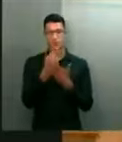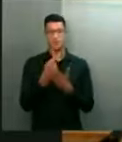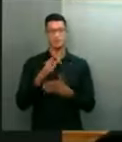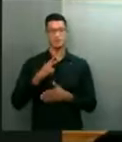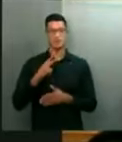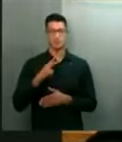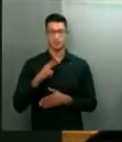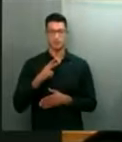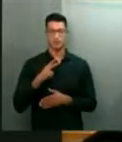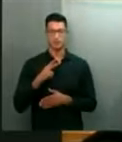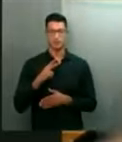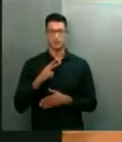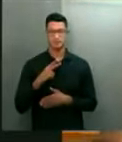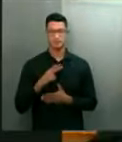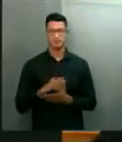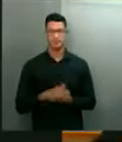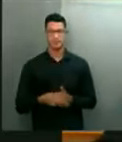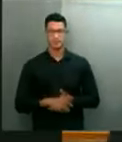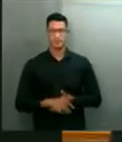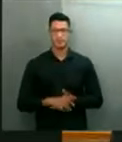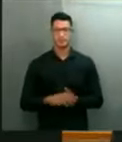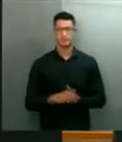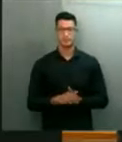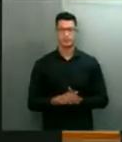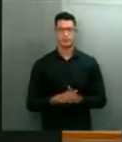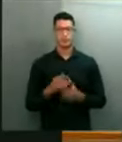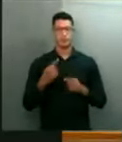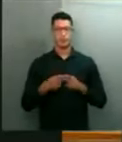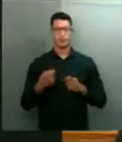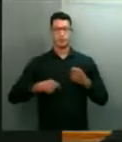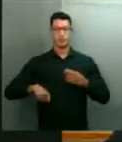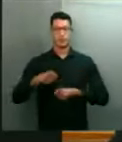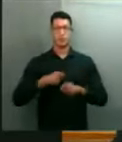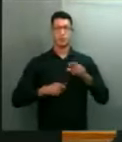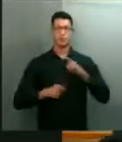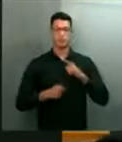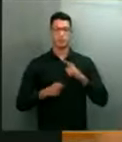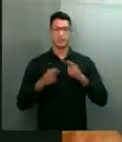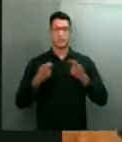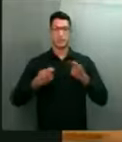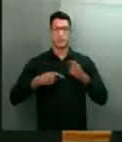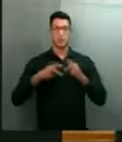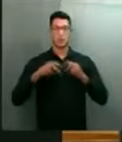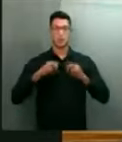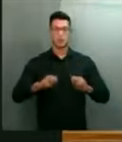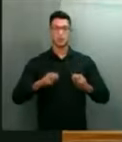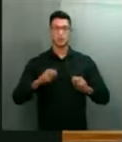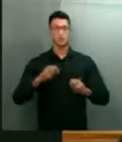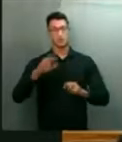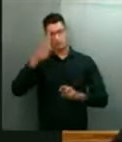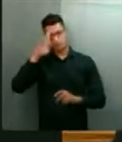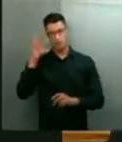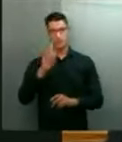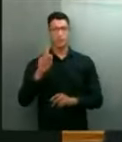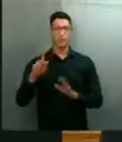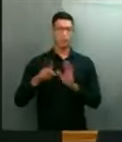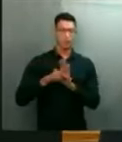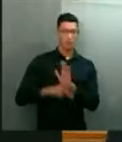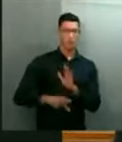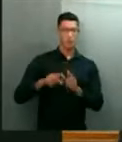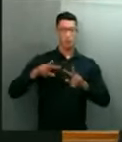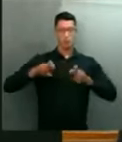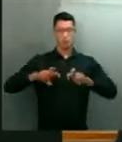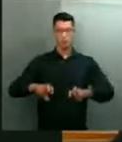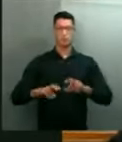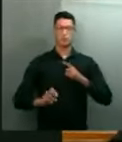privadas. Consequência do quê? Porque é um negócio altamente lucrativo, para os donos, é claro, não para o